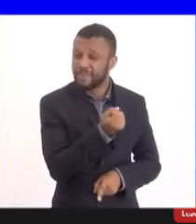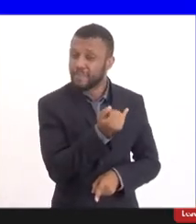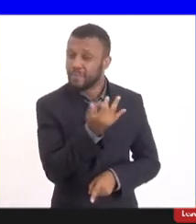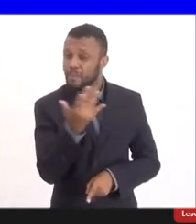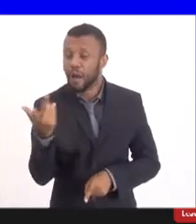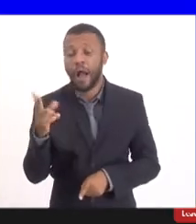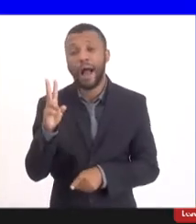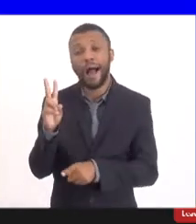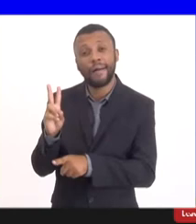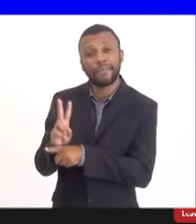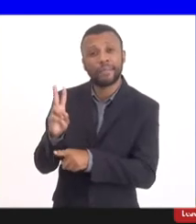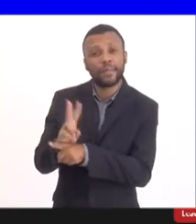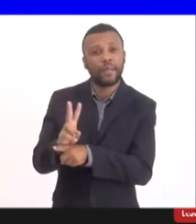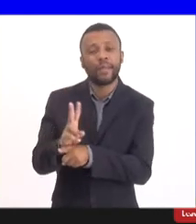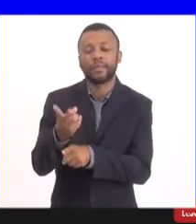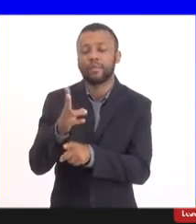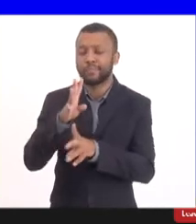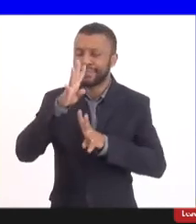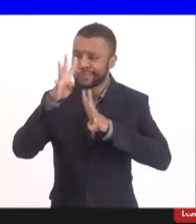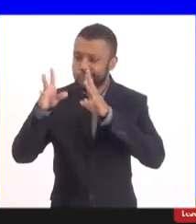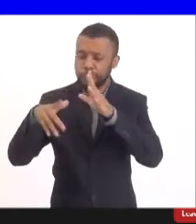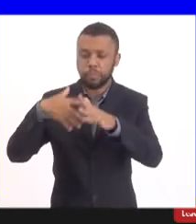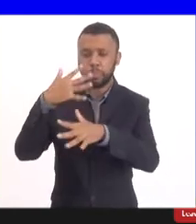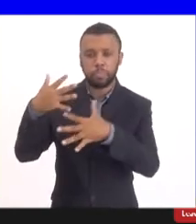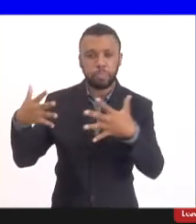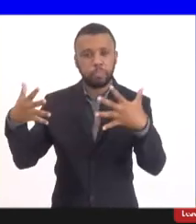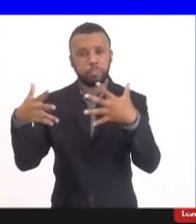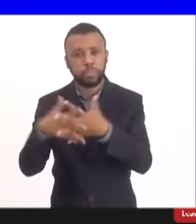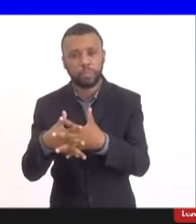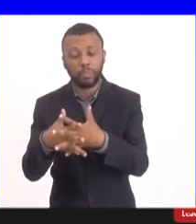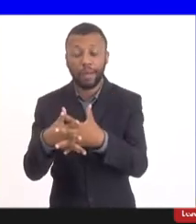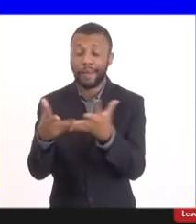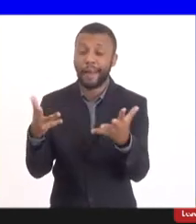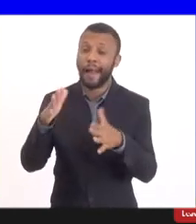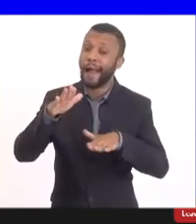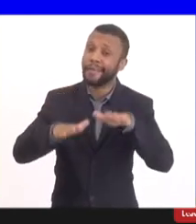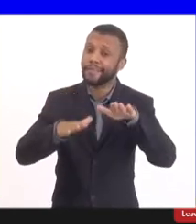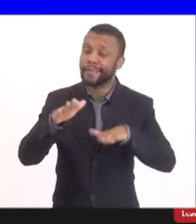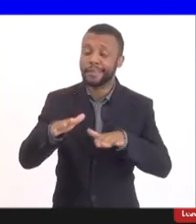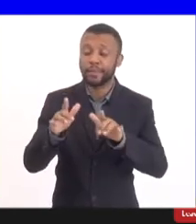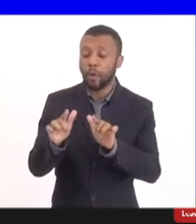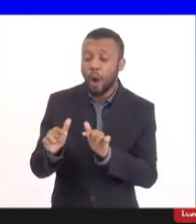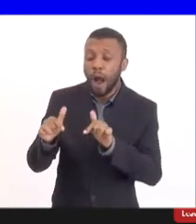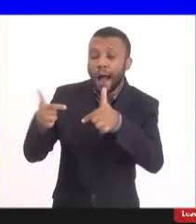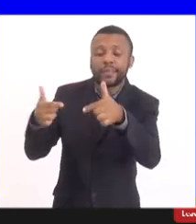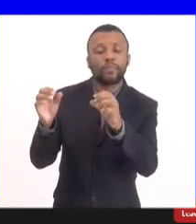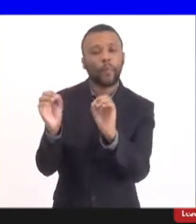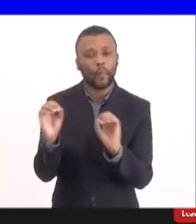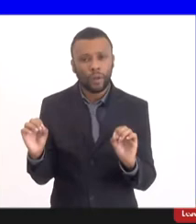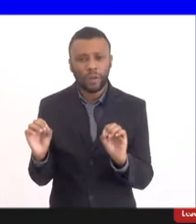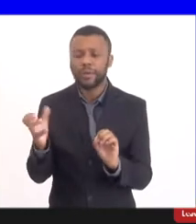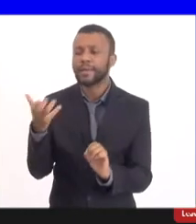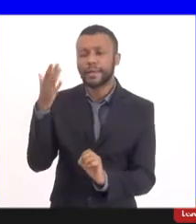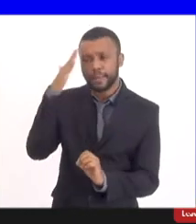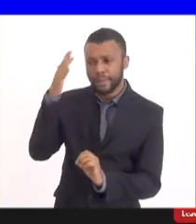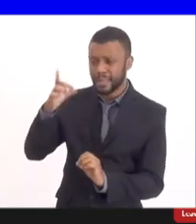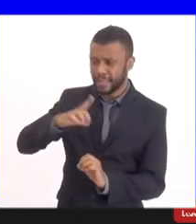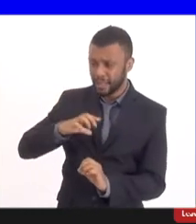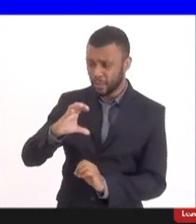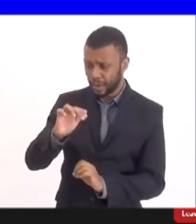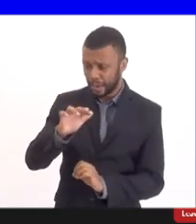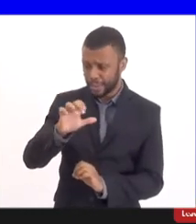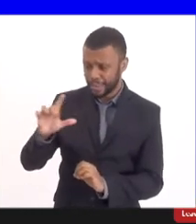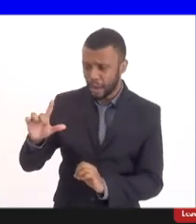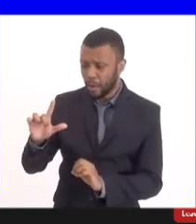desestruturadas e muitas das vezes até inoperantes. Então, eu gostaria de saber se existe esse canal por